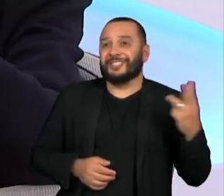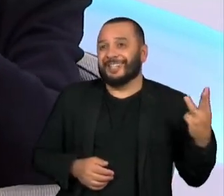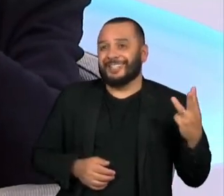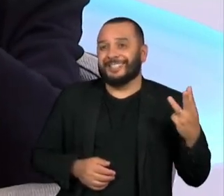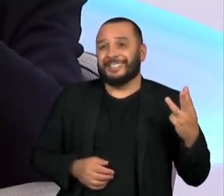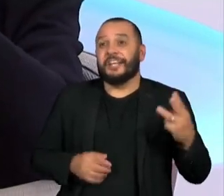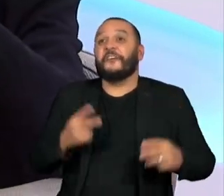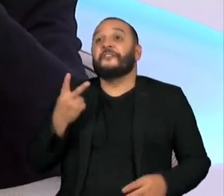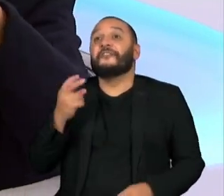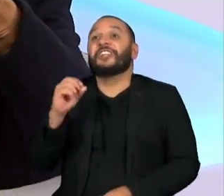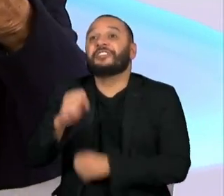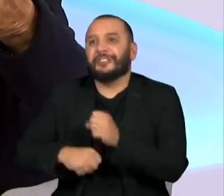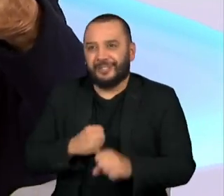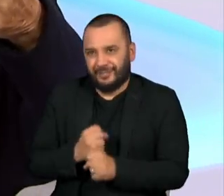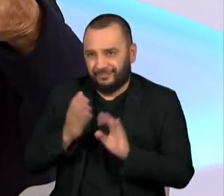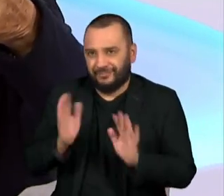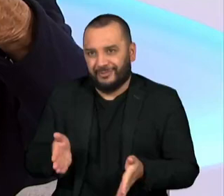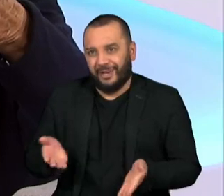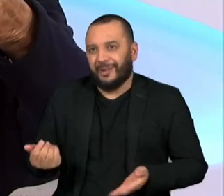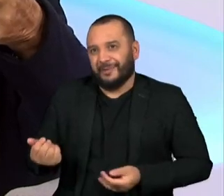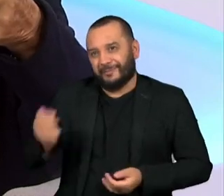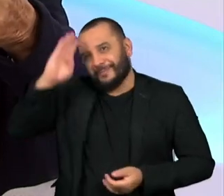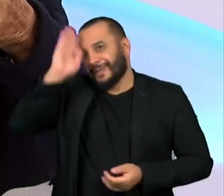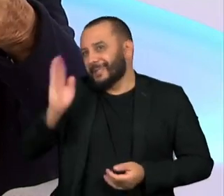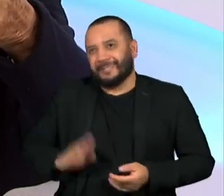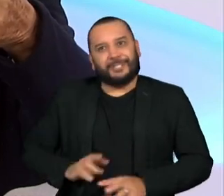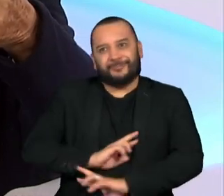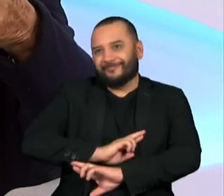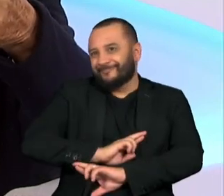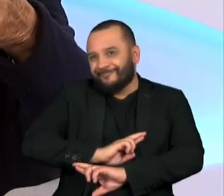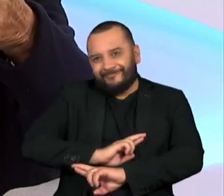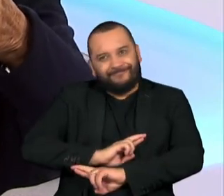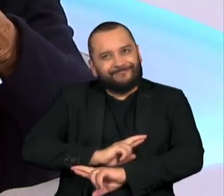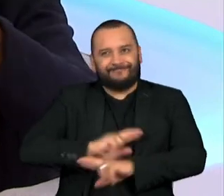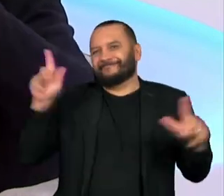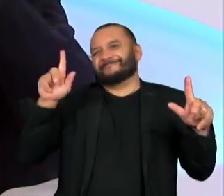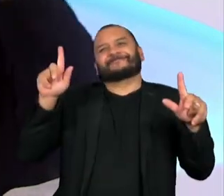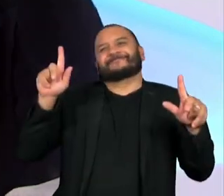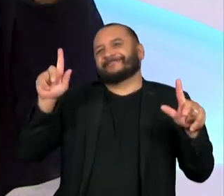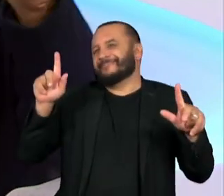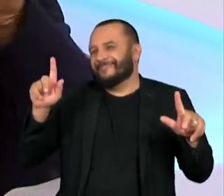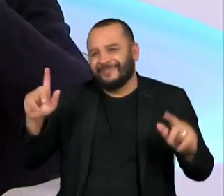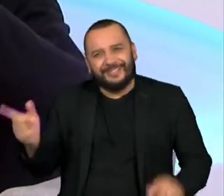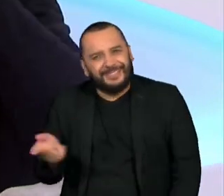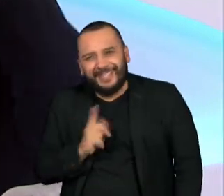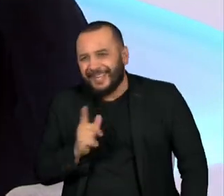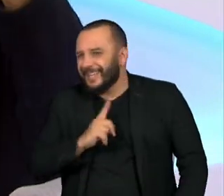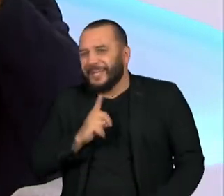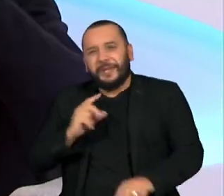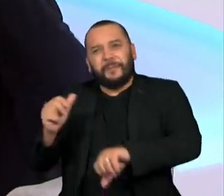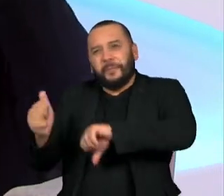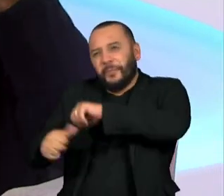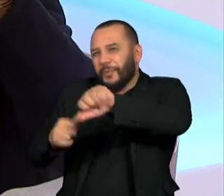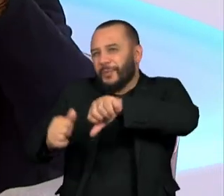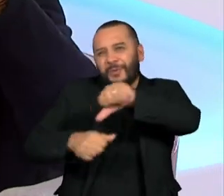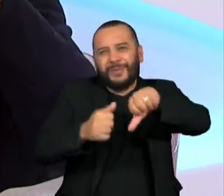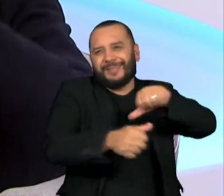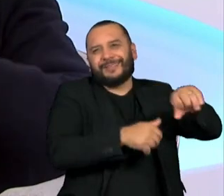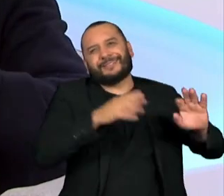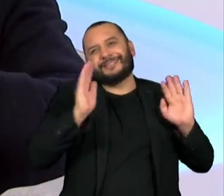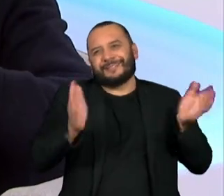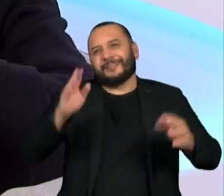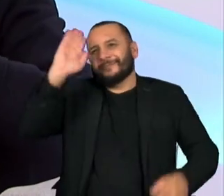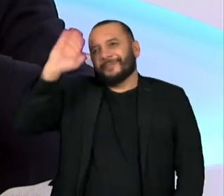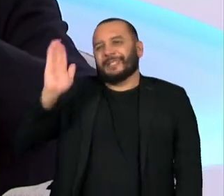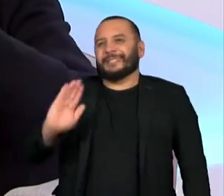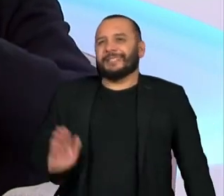como o Brasil e num mundo que nós vivemos é muito tempo. Há muitas mudanças que precisam ser consideradas.